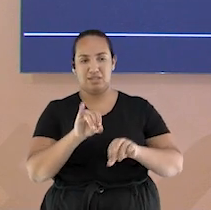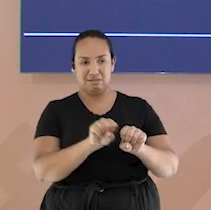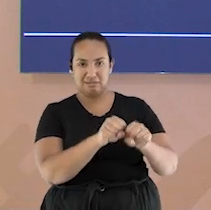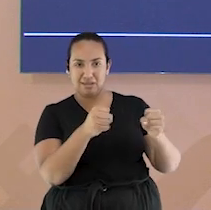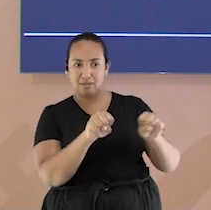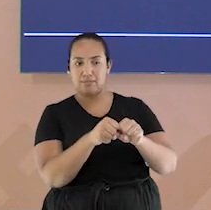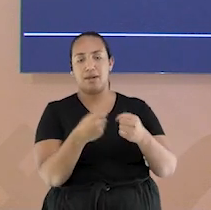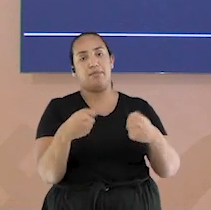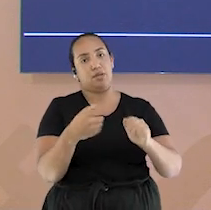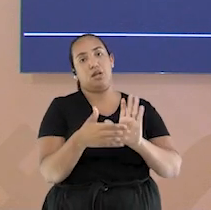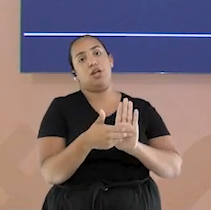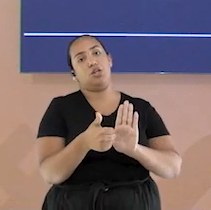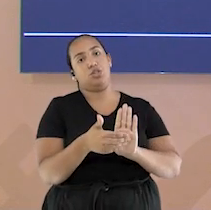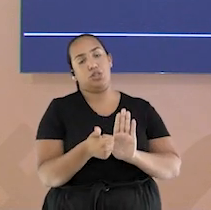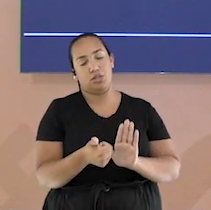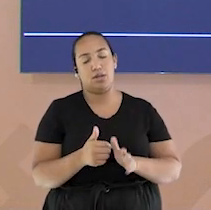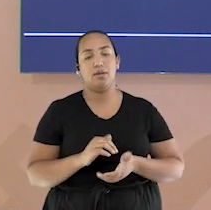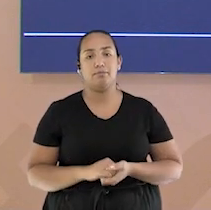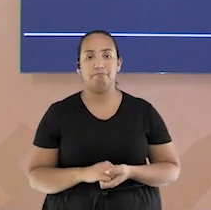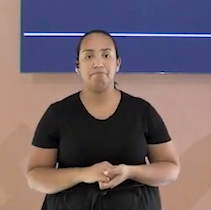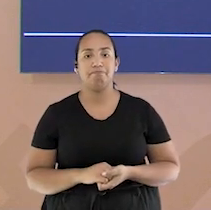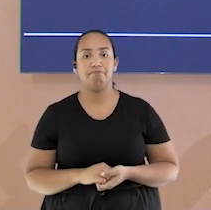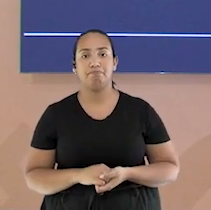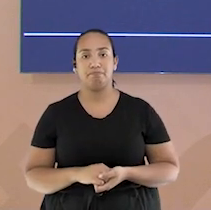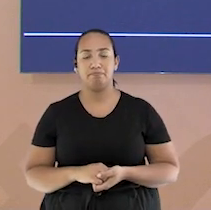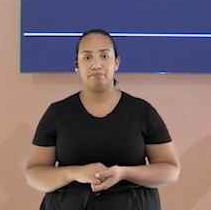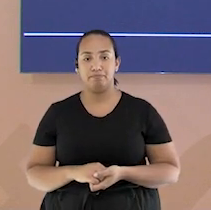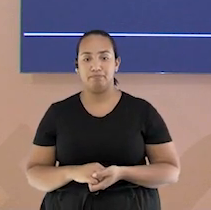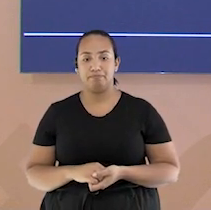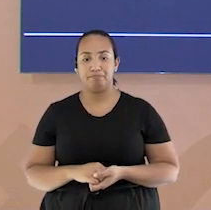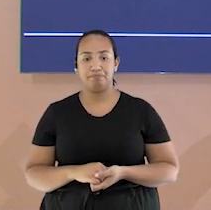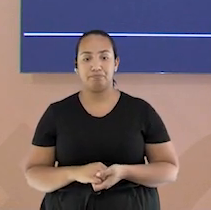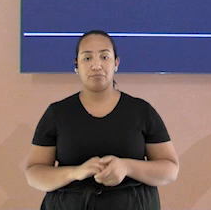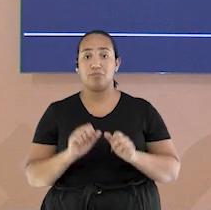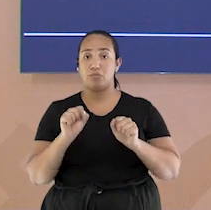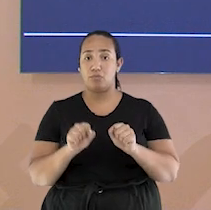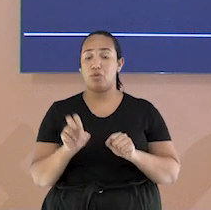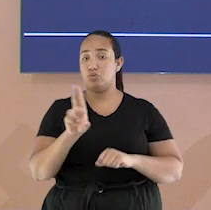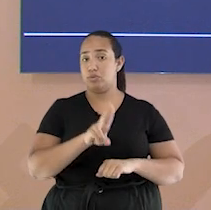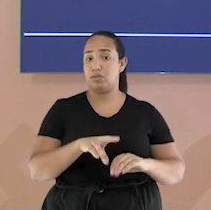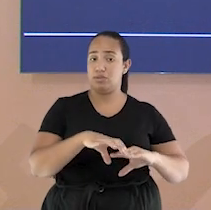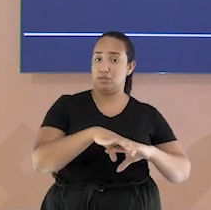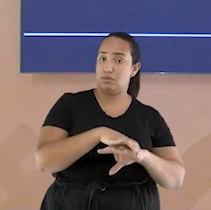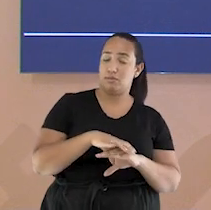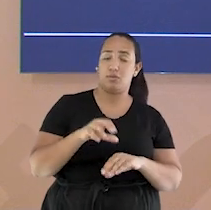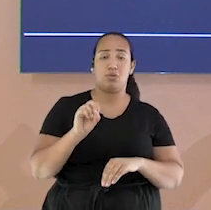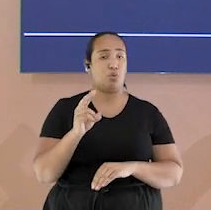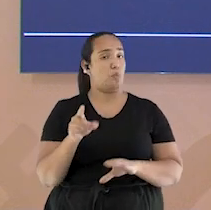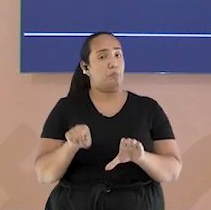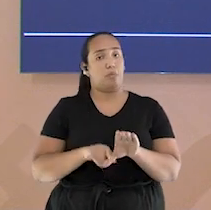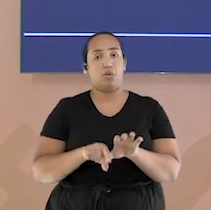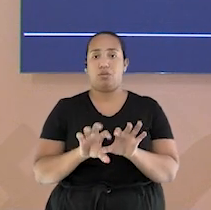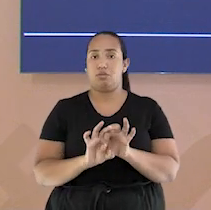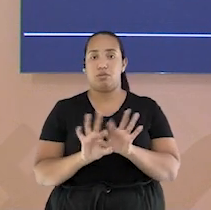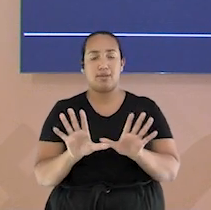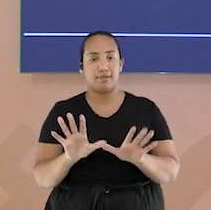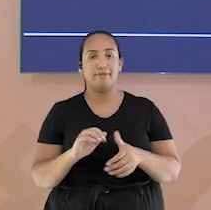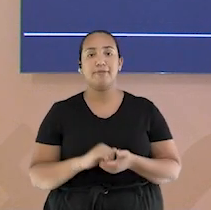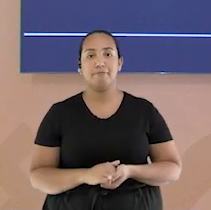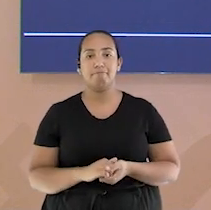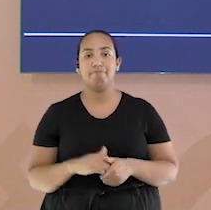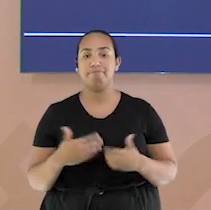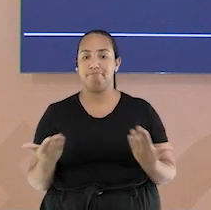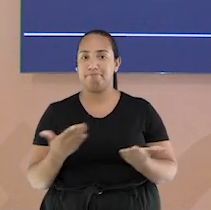quebrar, como vaso de planta, porta-retrato, entre outros. Pode praticar de tênis ou descalço, como preferir.